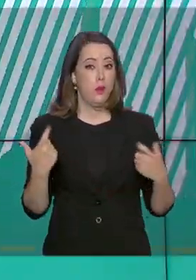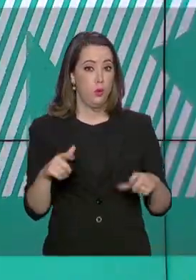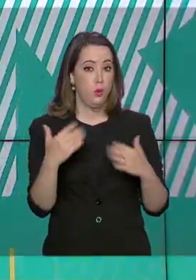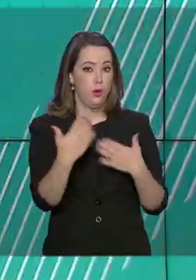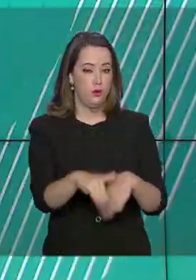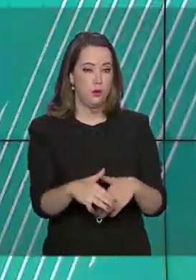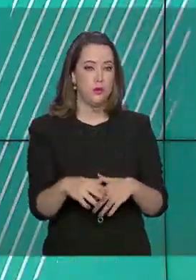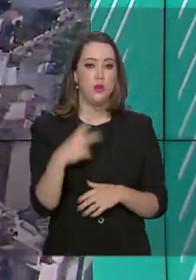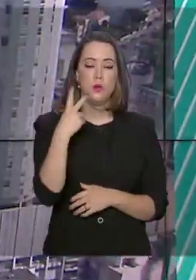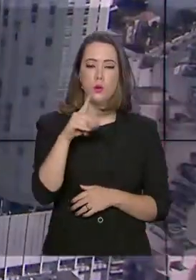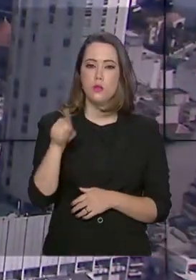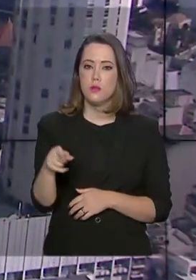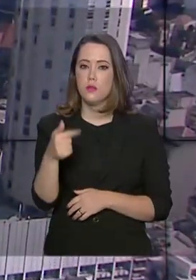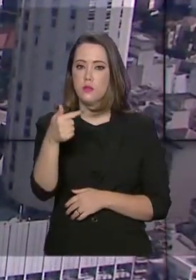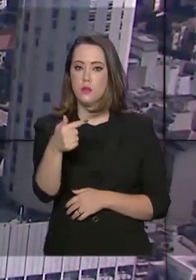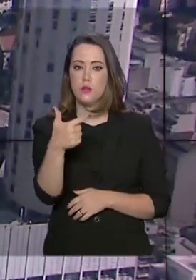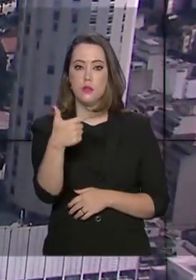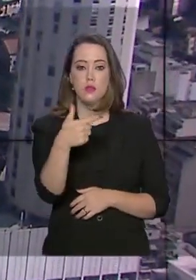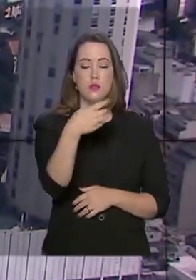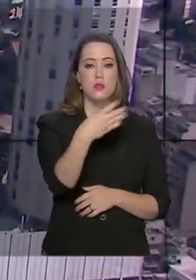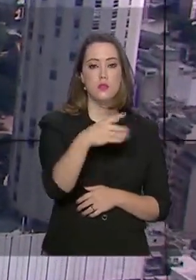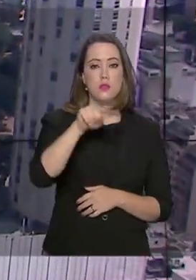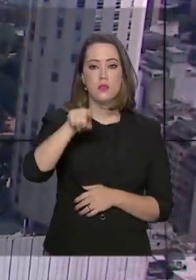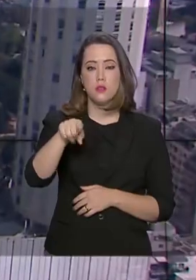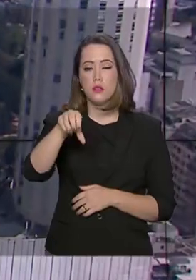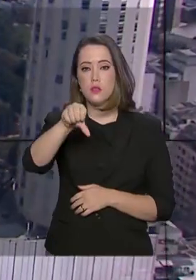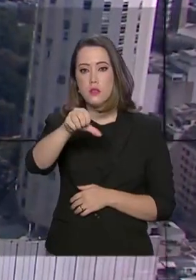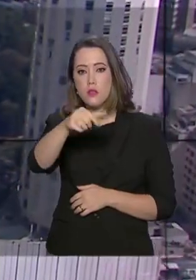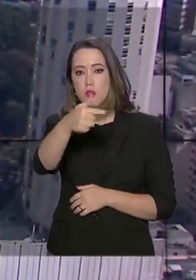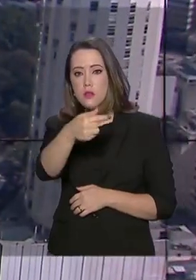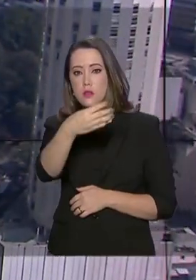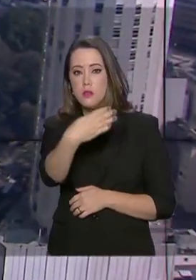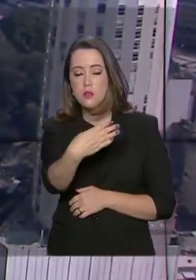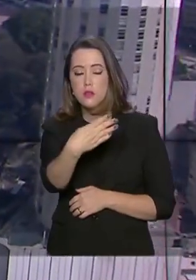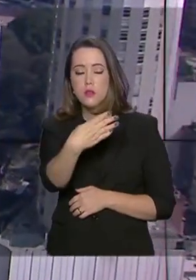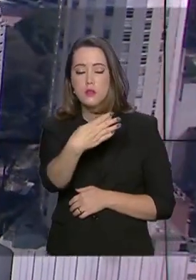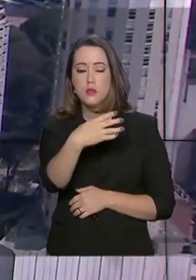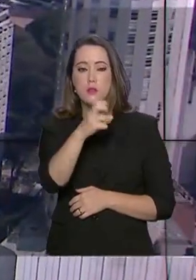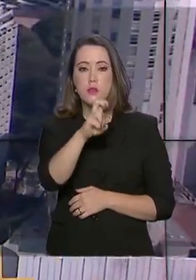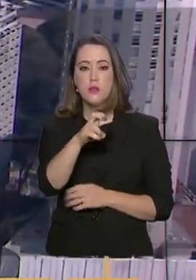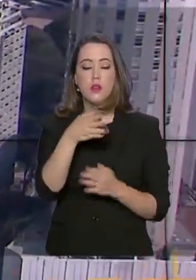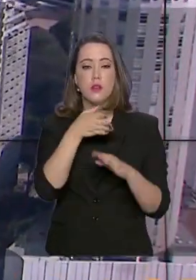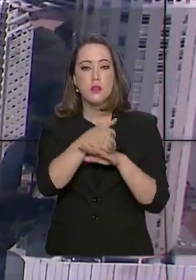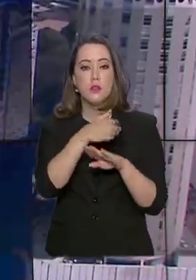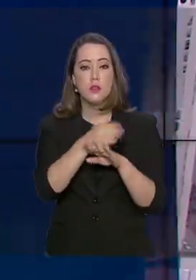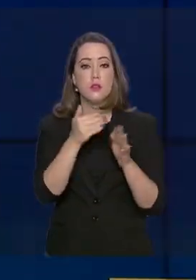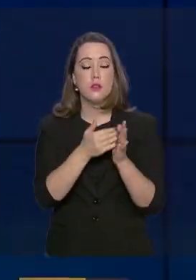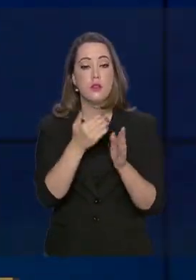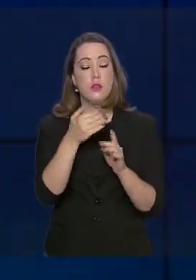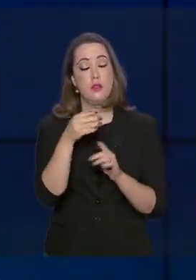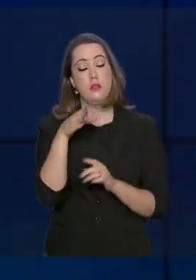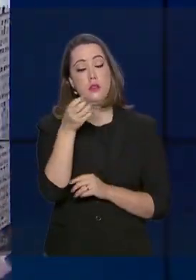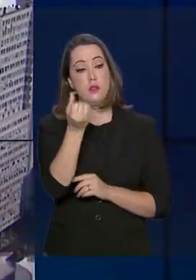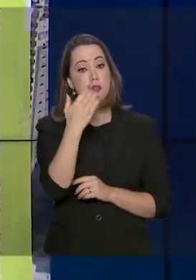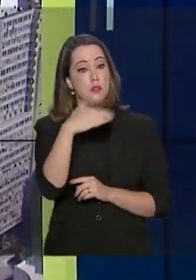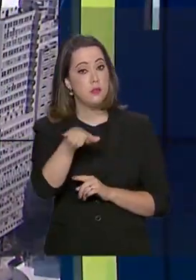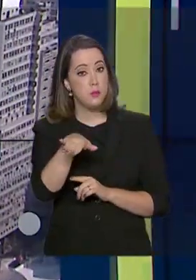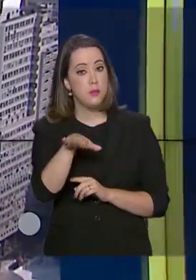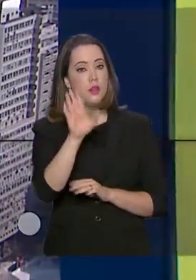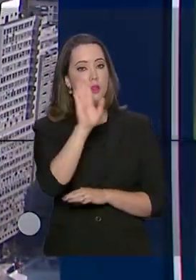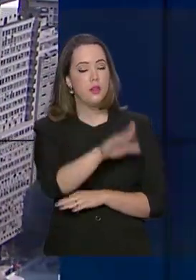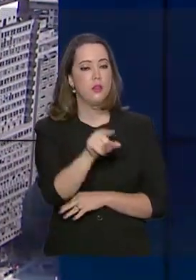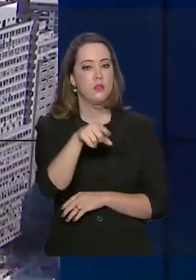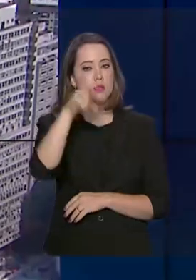2 milhões e 724 mil 975 acessos até as seis e meia da tarde desta quinta-feira.